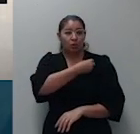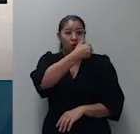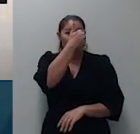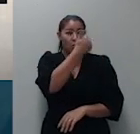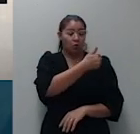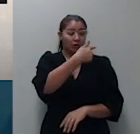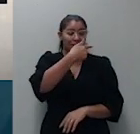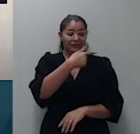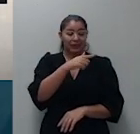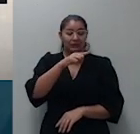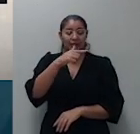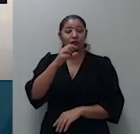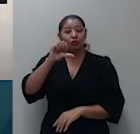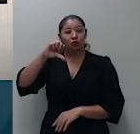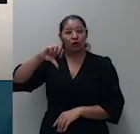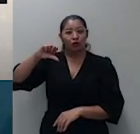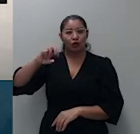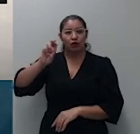959